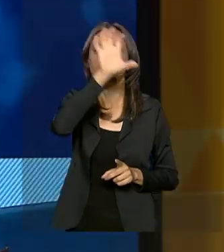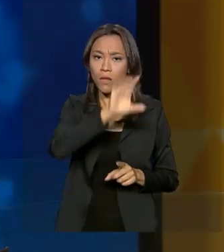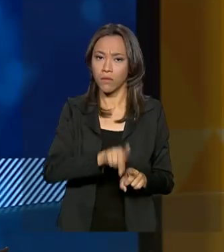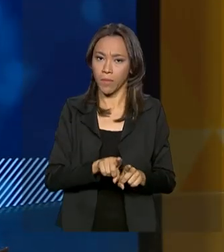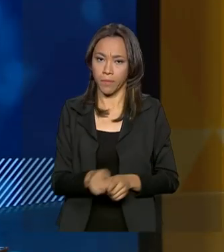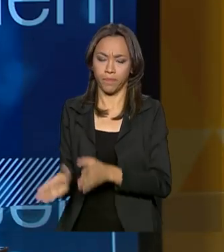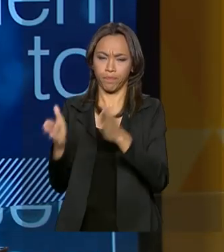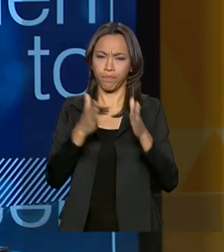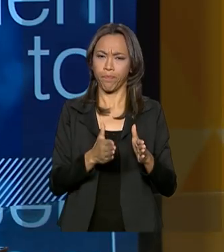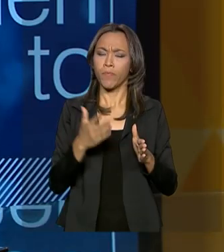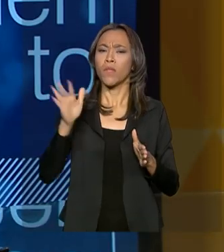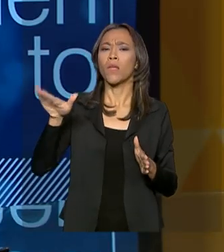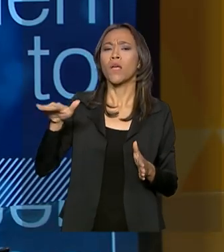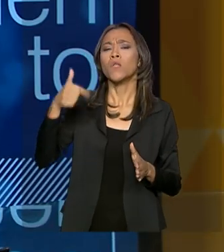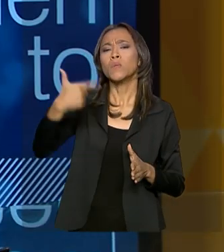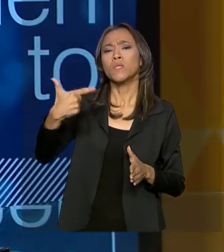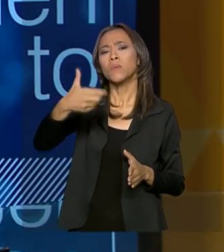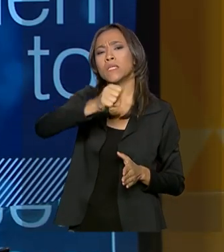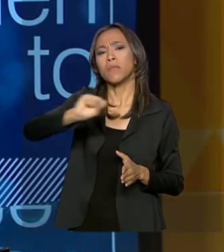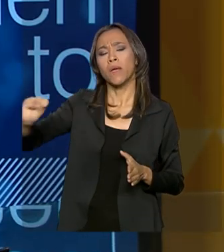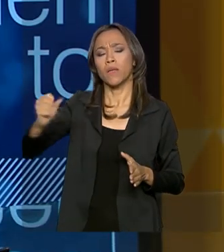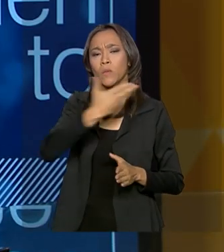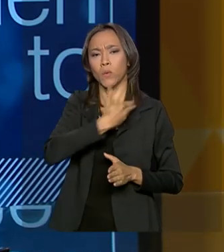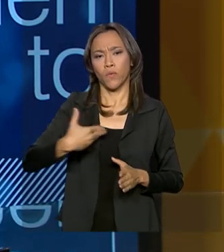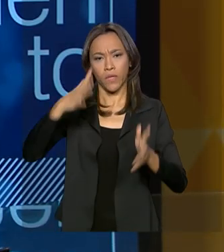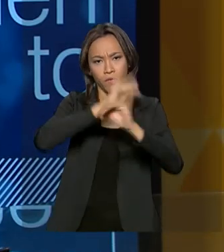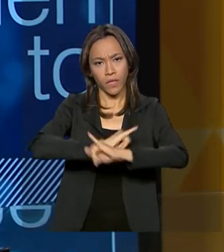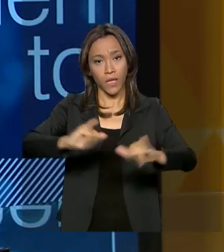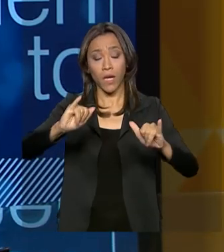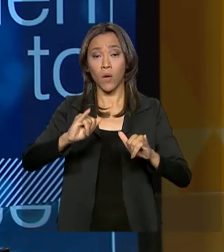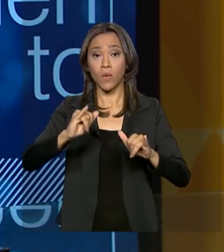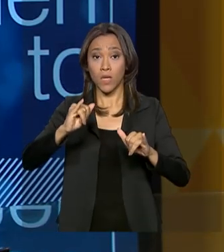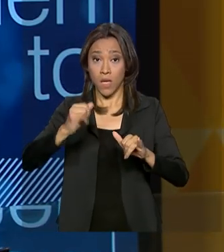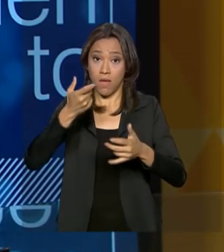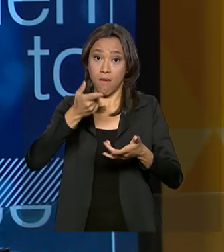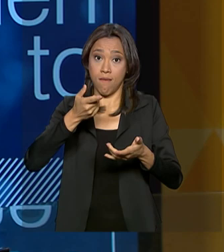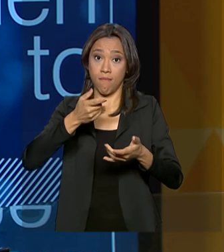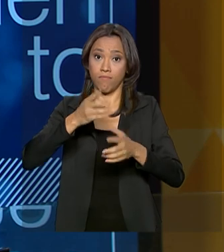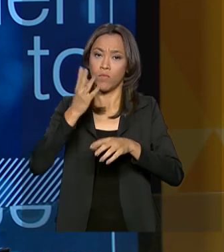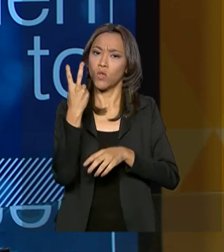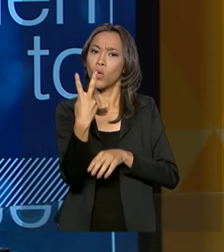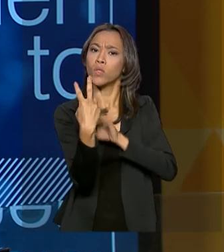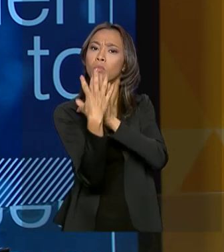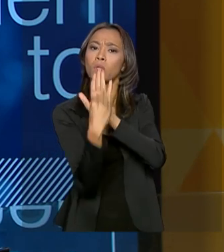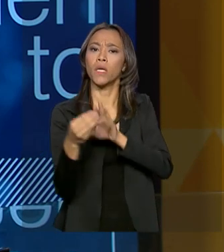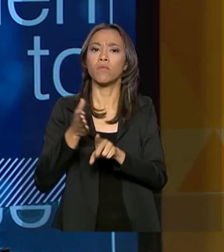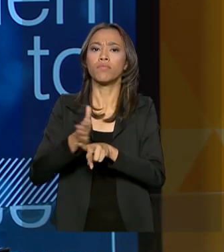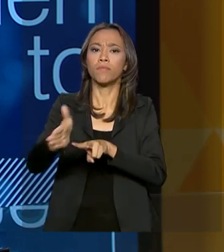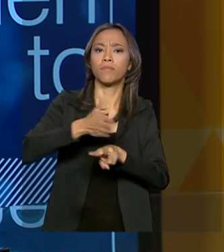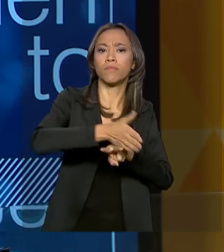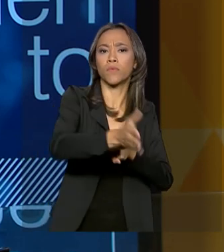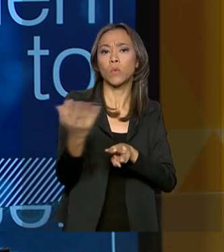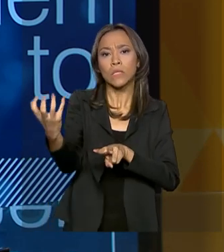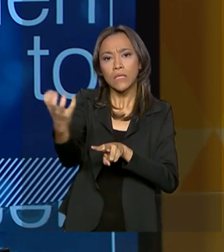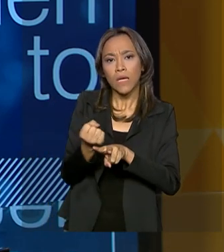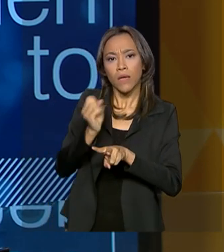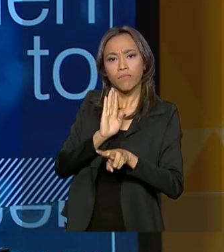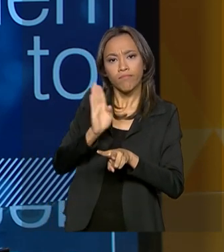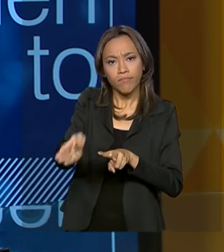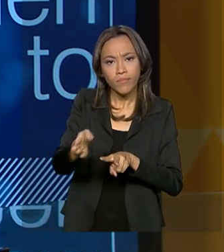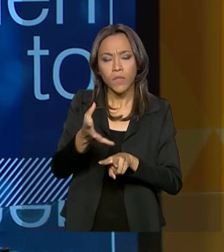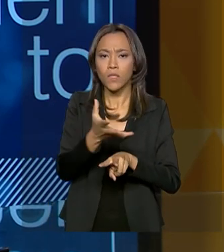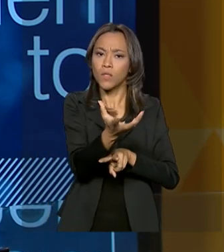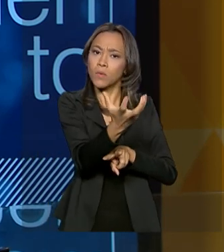Nesse segundo semestre, o governo federal lançou duas novas modalidades de saque do FGTS, o saque imediato e o saque